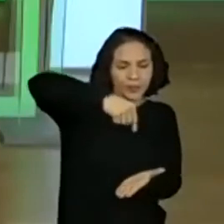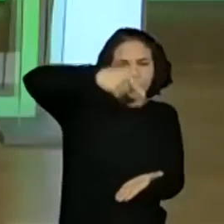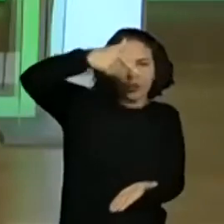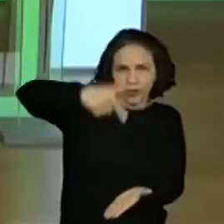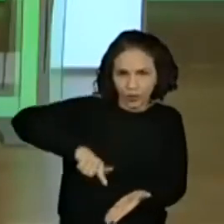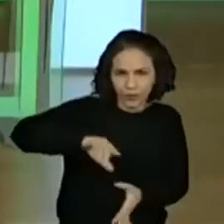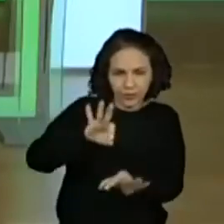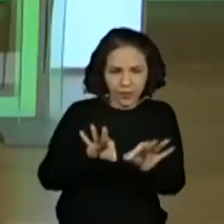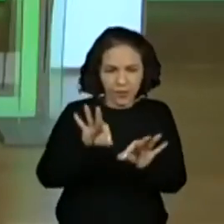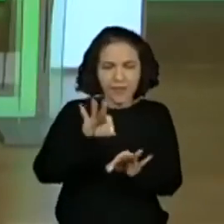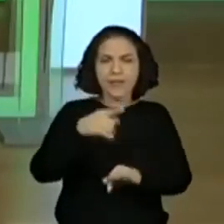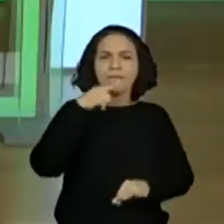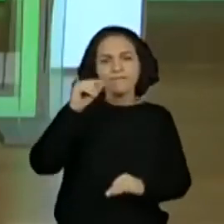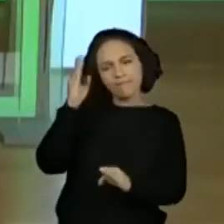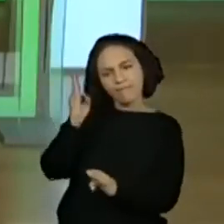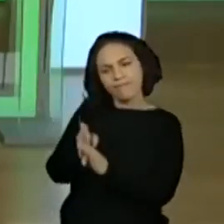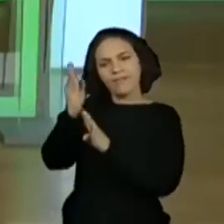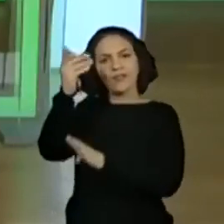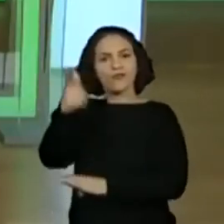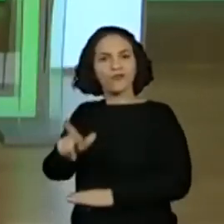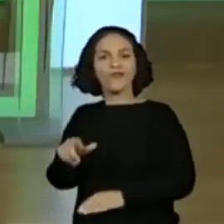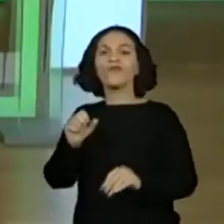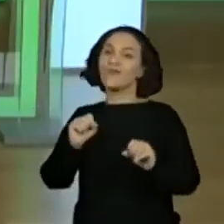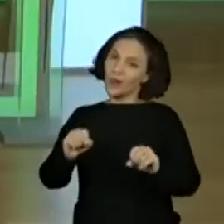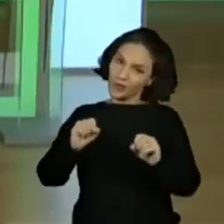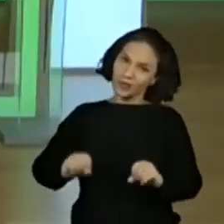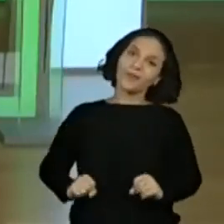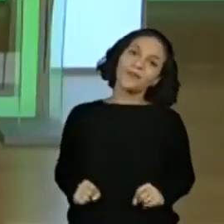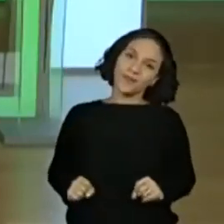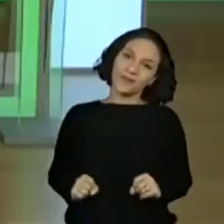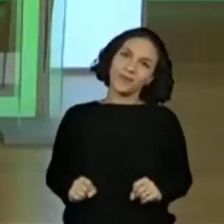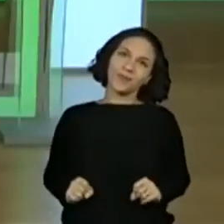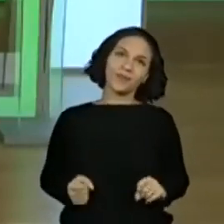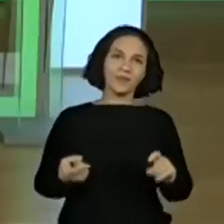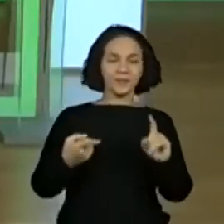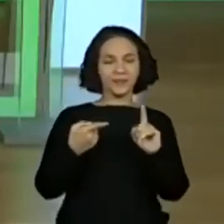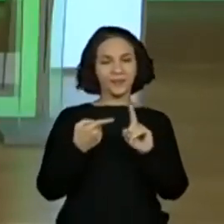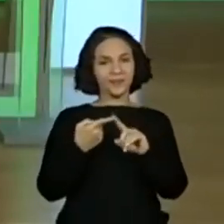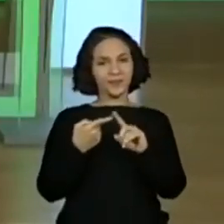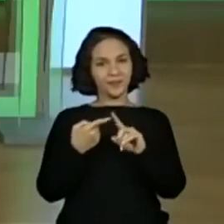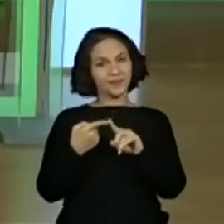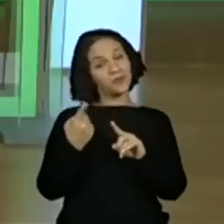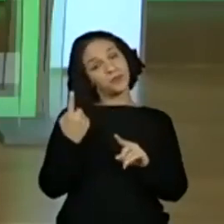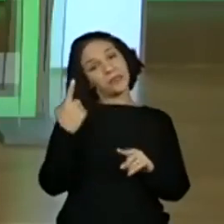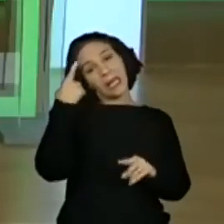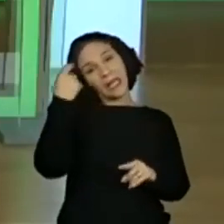Noturno planeja outra vez e Então, lá. Noturno. Outro plano e se dá mal.